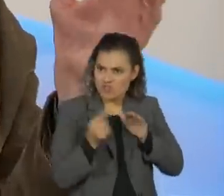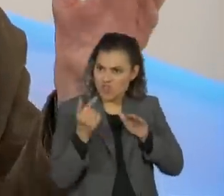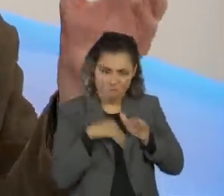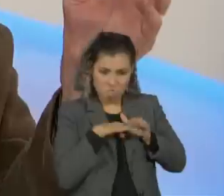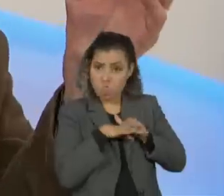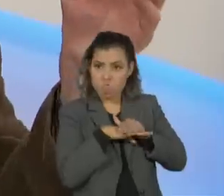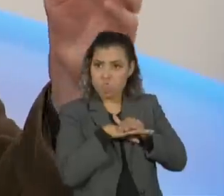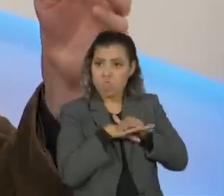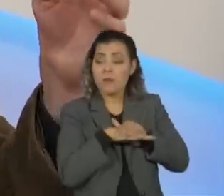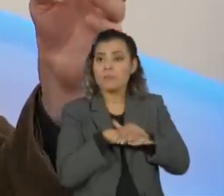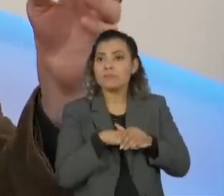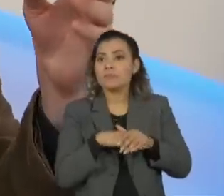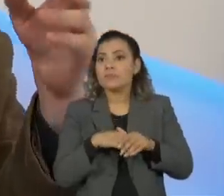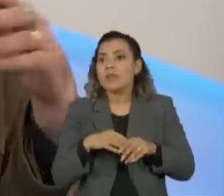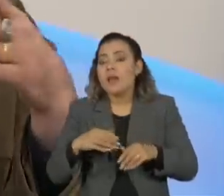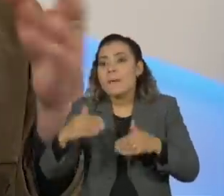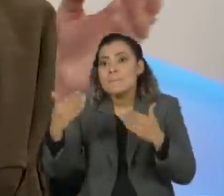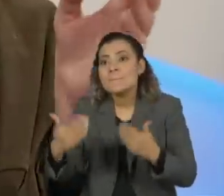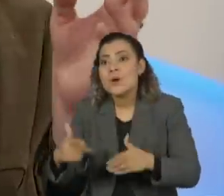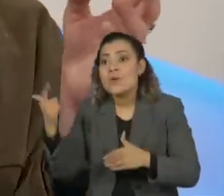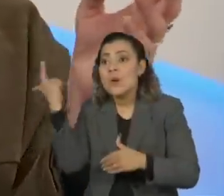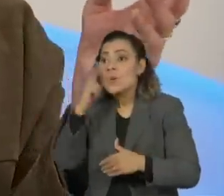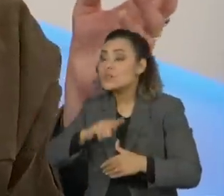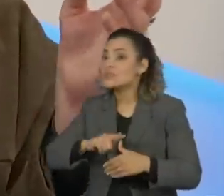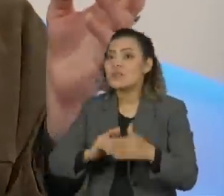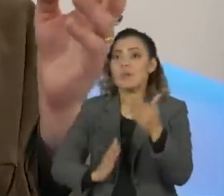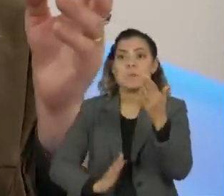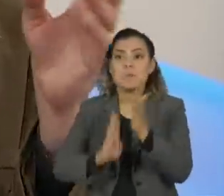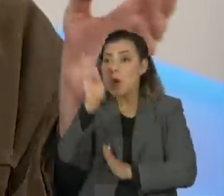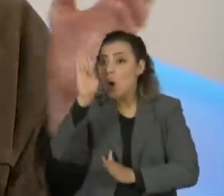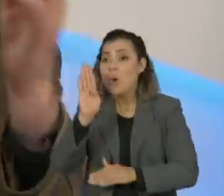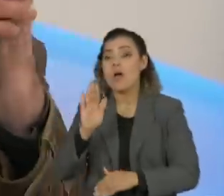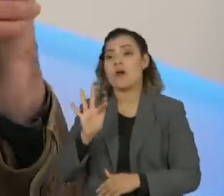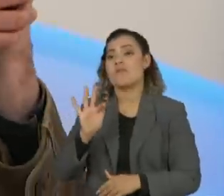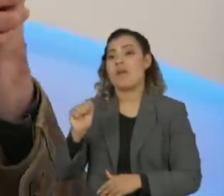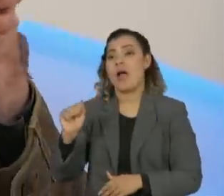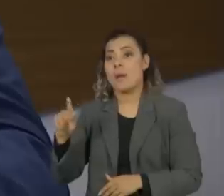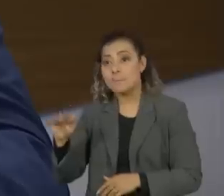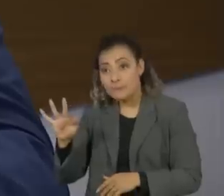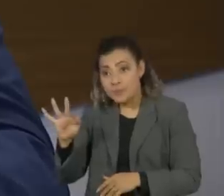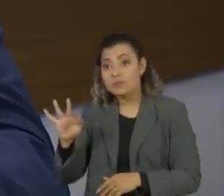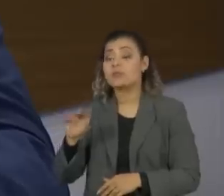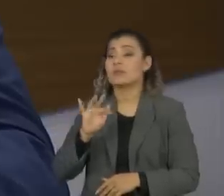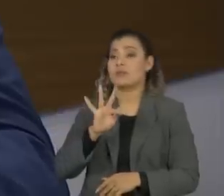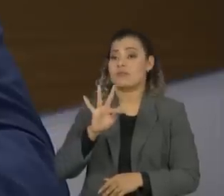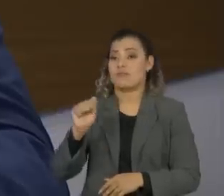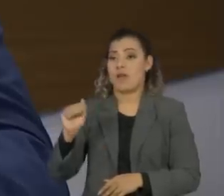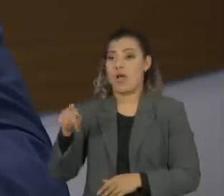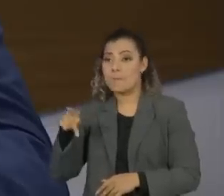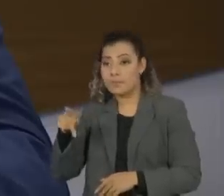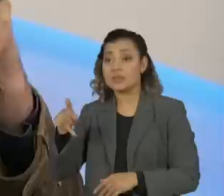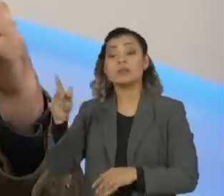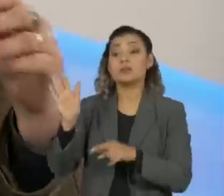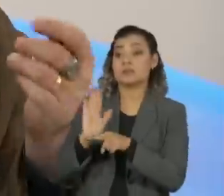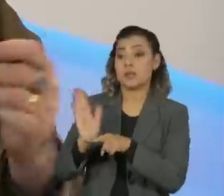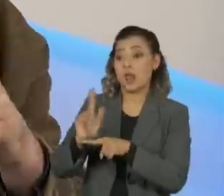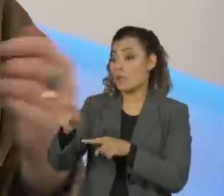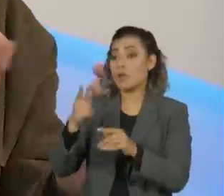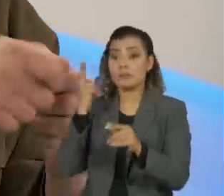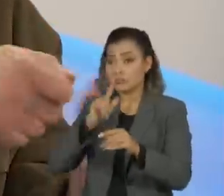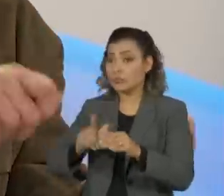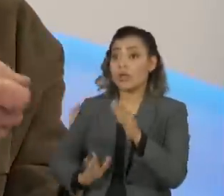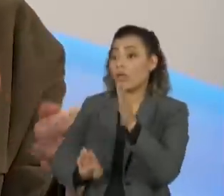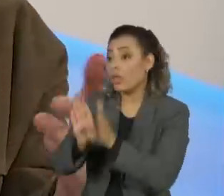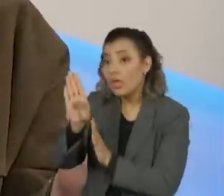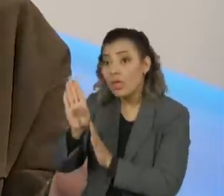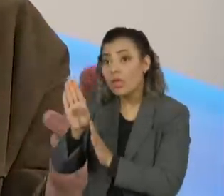tirou o segundo lugar na FAP, eu acho, de cinema, trancou e foi embora, fui fazer taco lá,